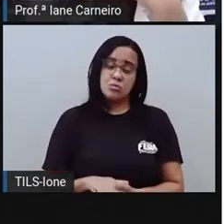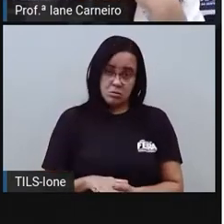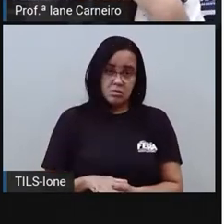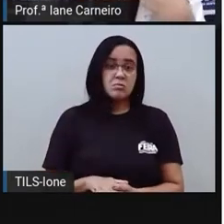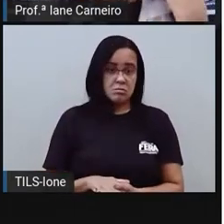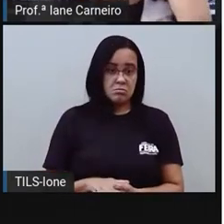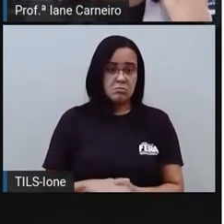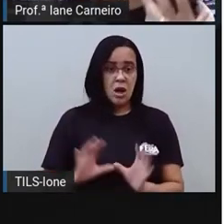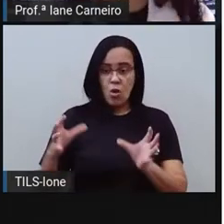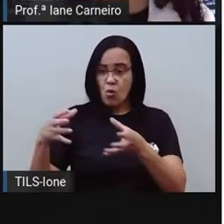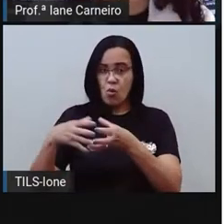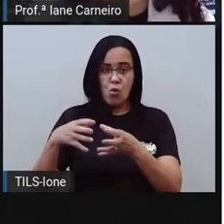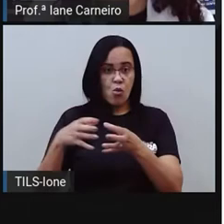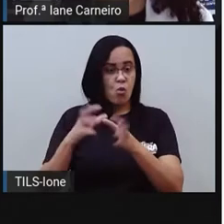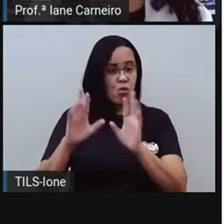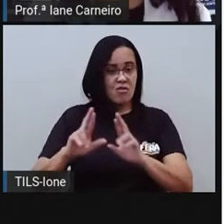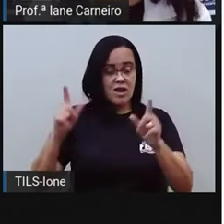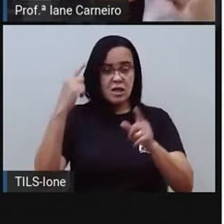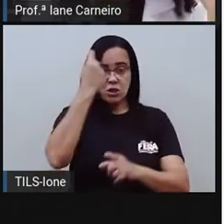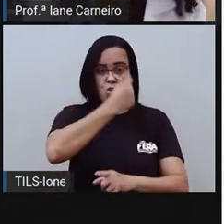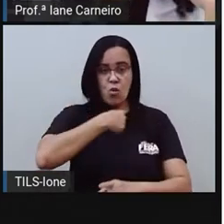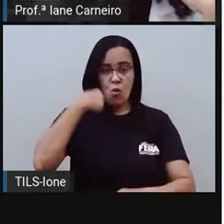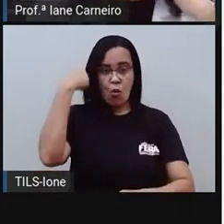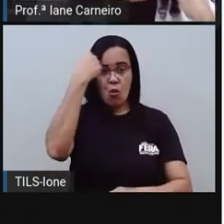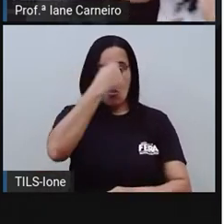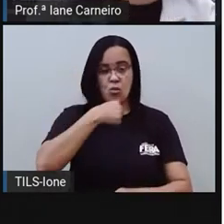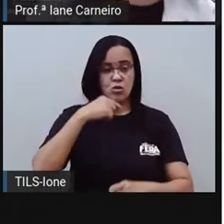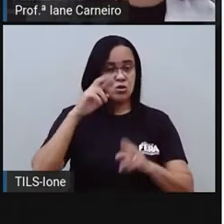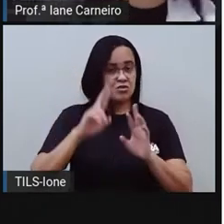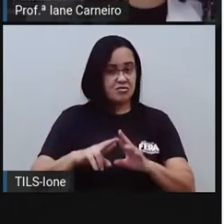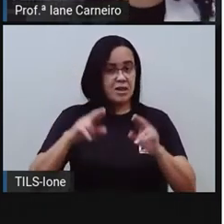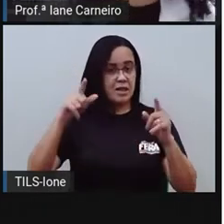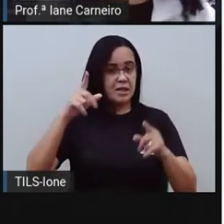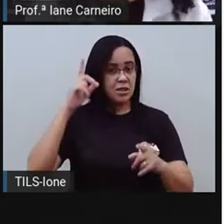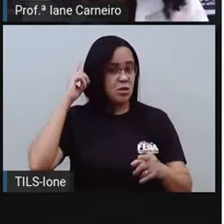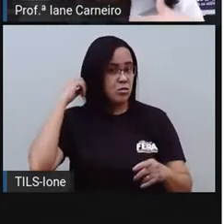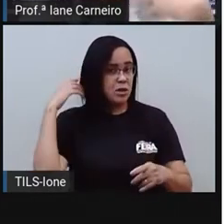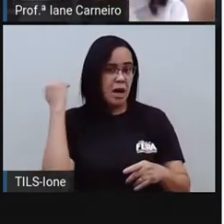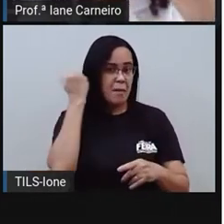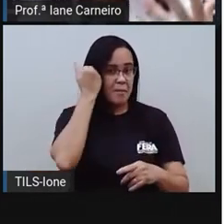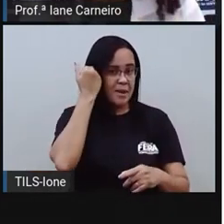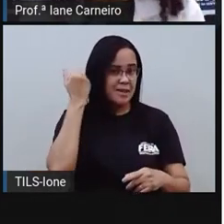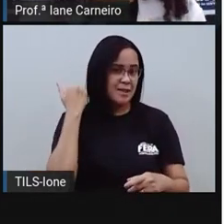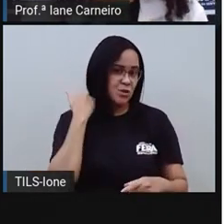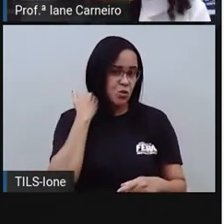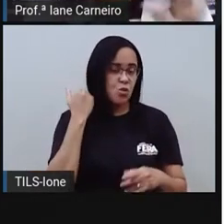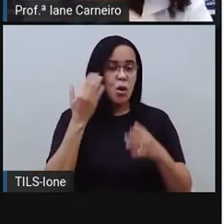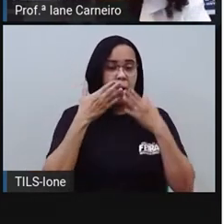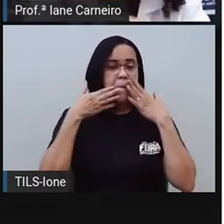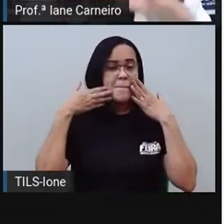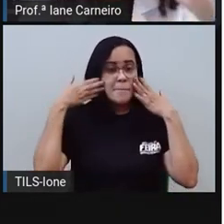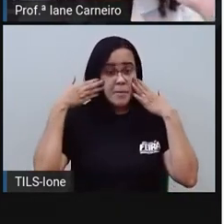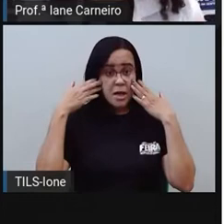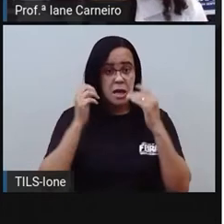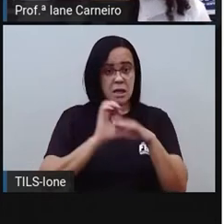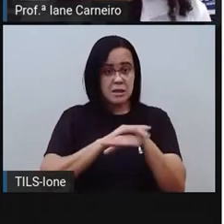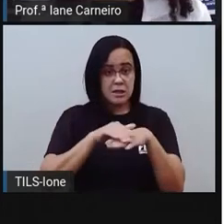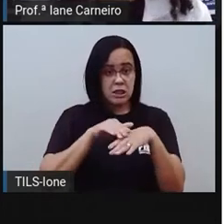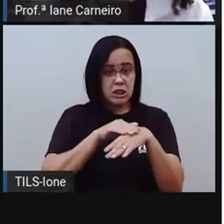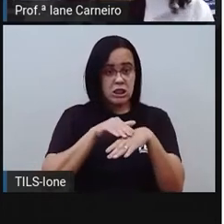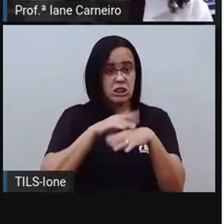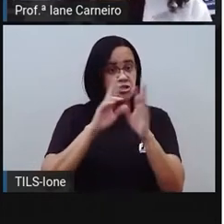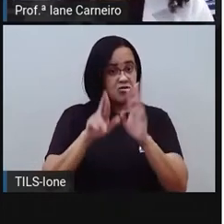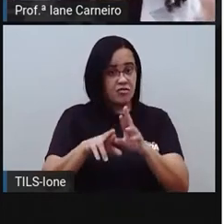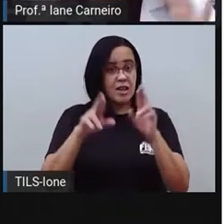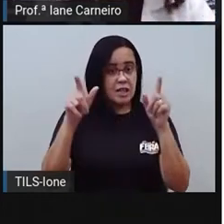vê formatos de rosto diferentes, comprimento de cabelo, cor da pele, várias características